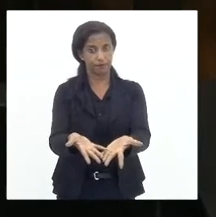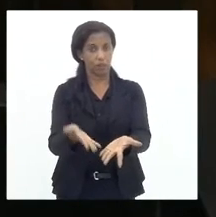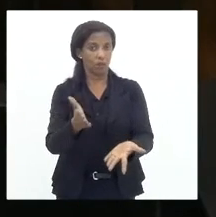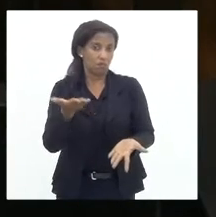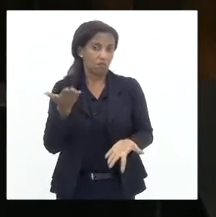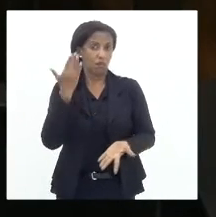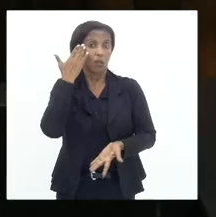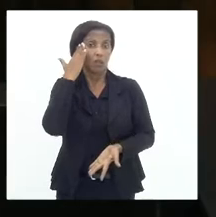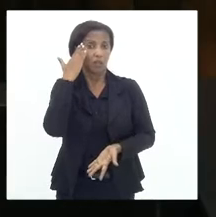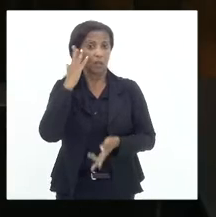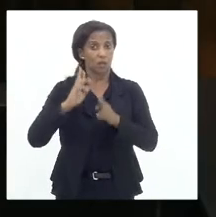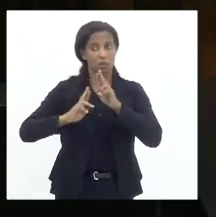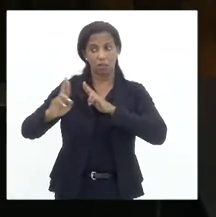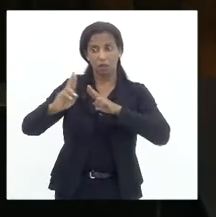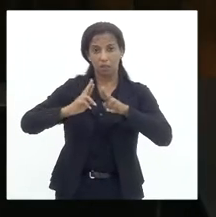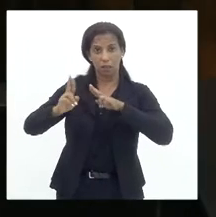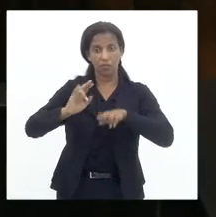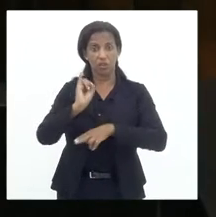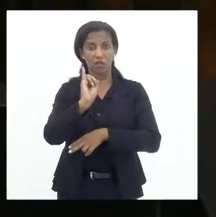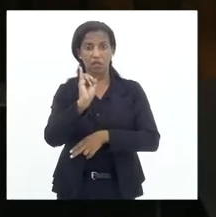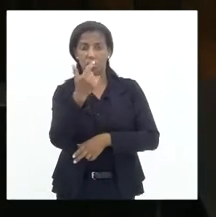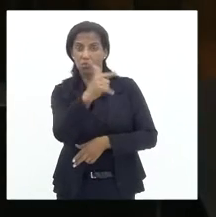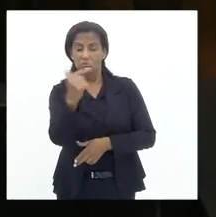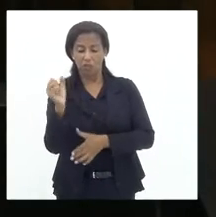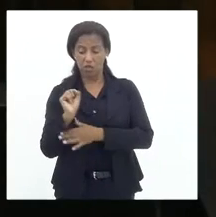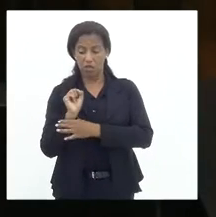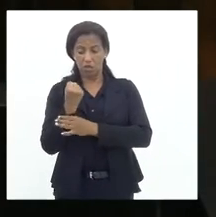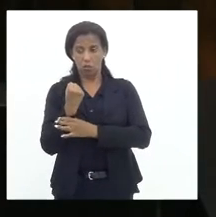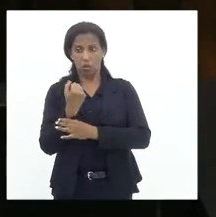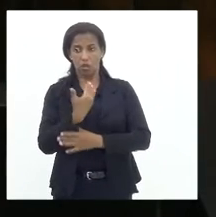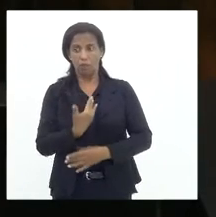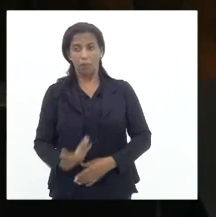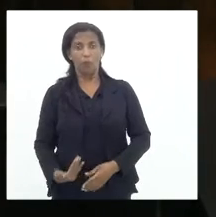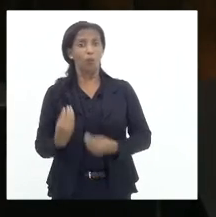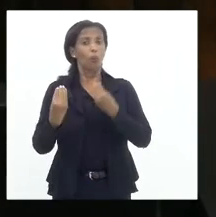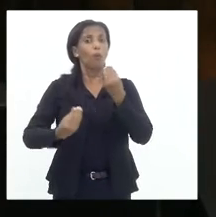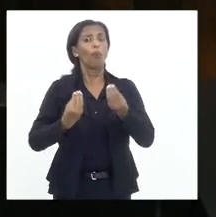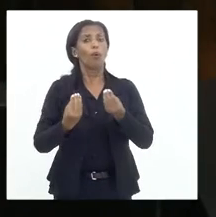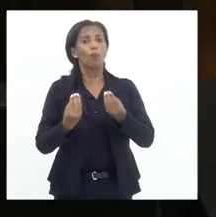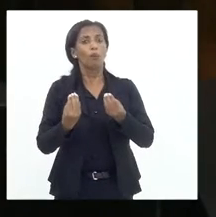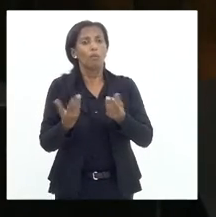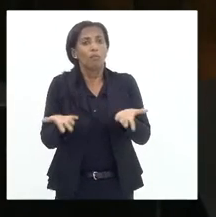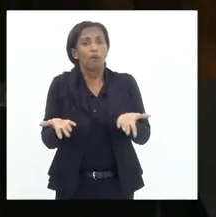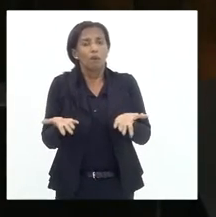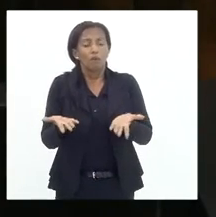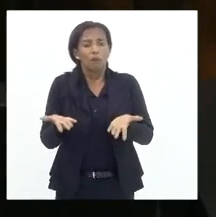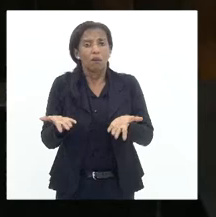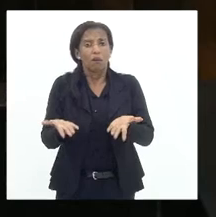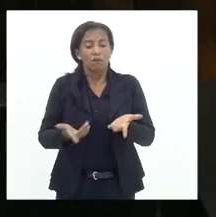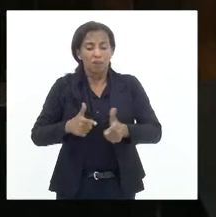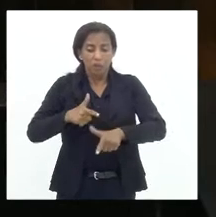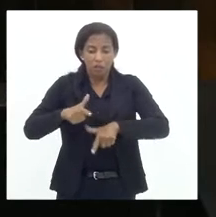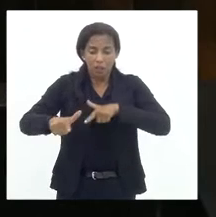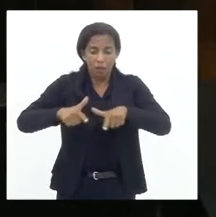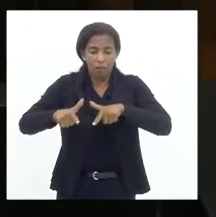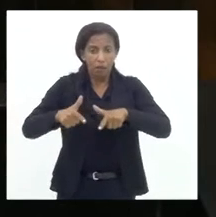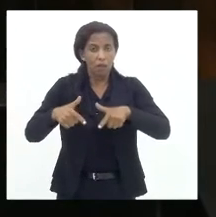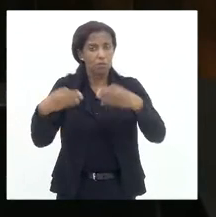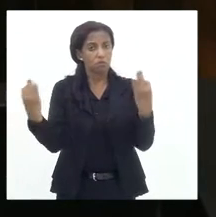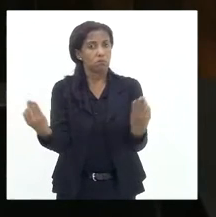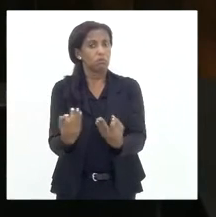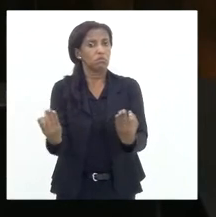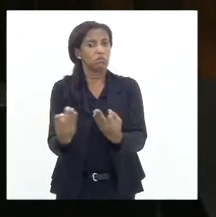a entender, de que se não há segurança pública, não tem como se prestar o serviço com excelência,